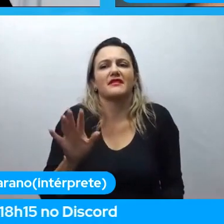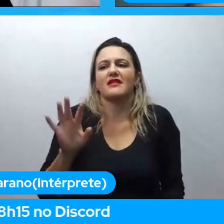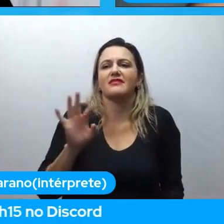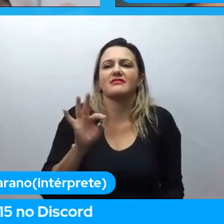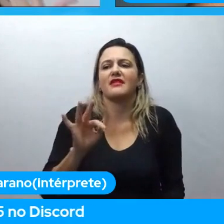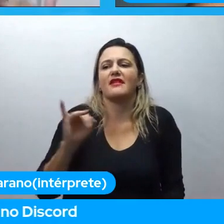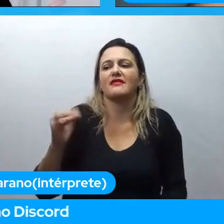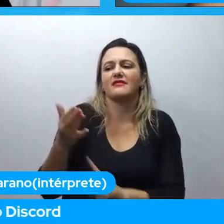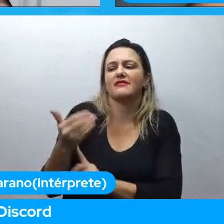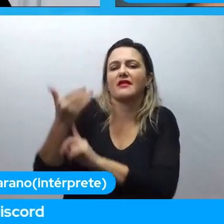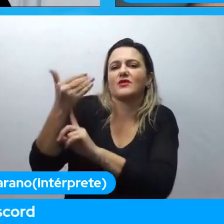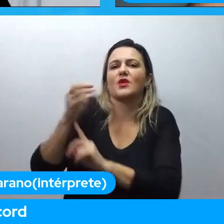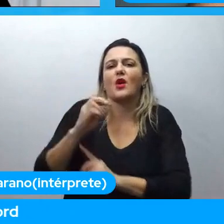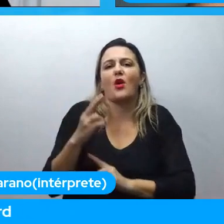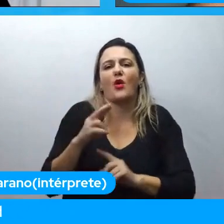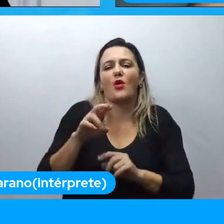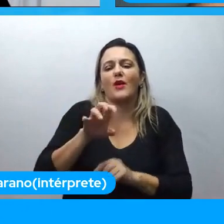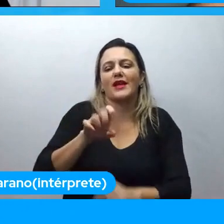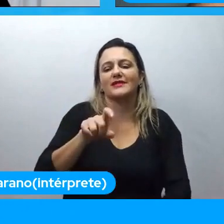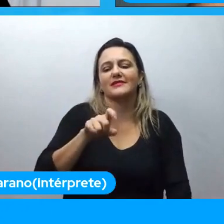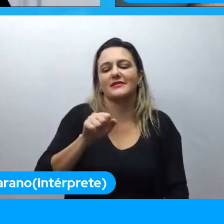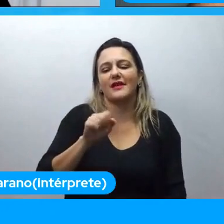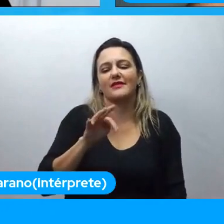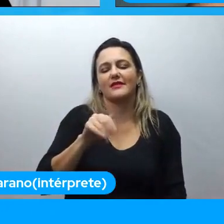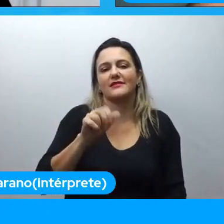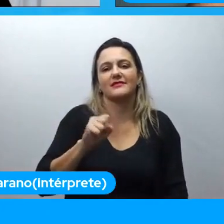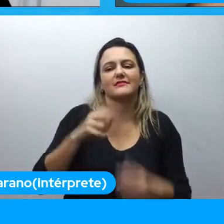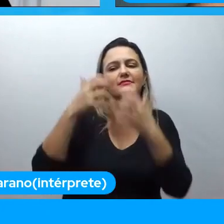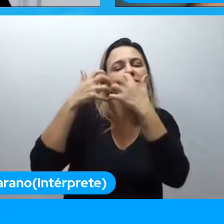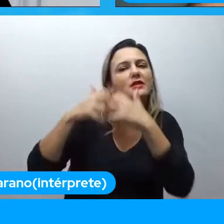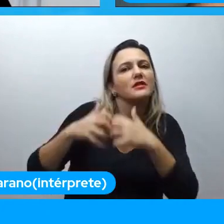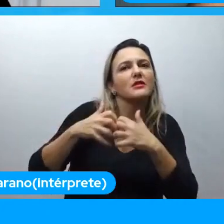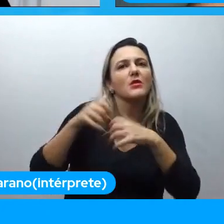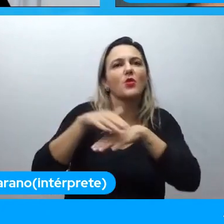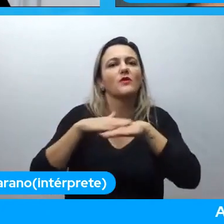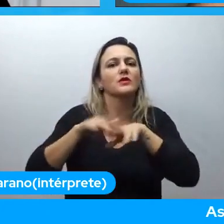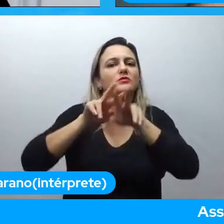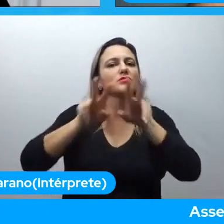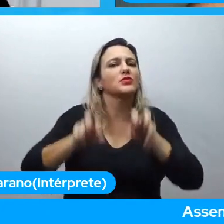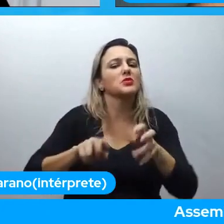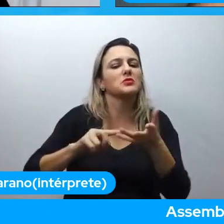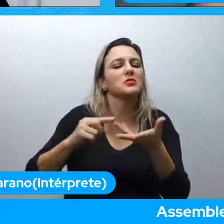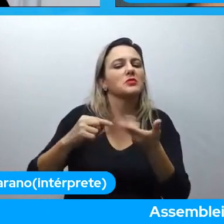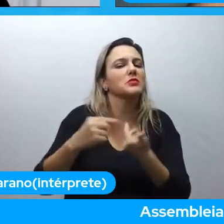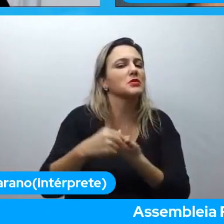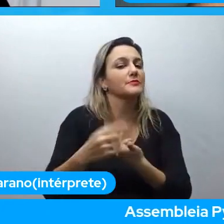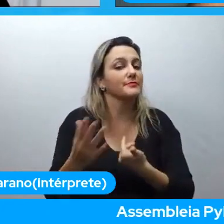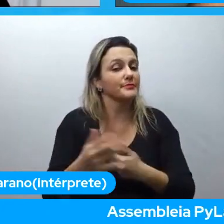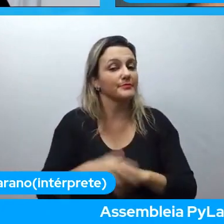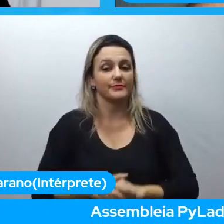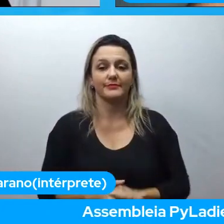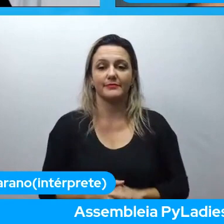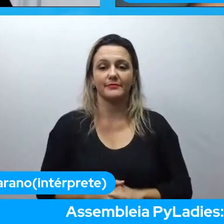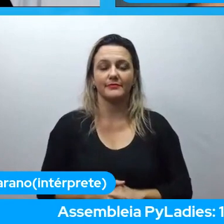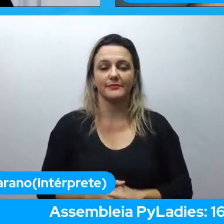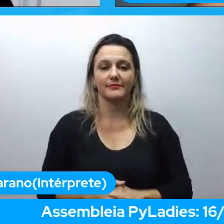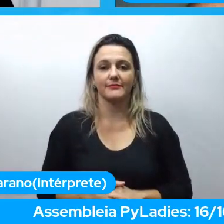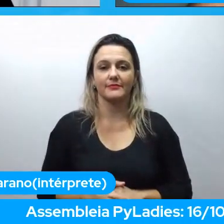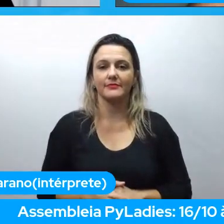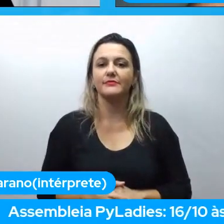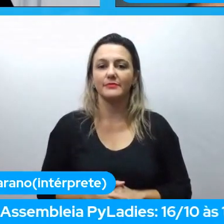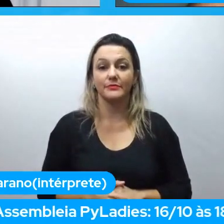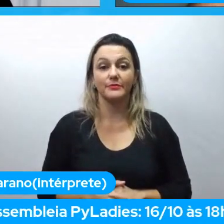pra estar conversando com a gente sobre certos assuntos é tá eu acho que